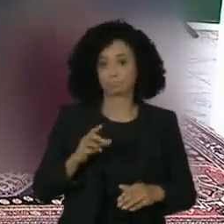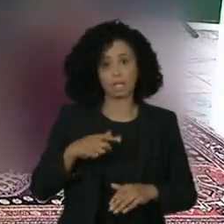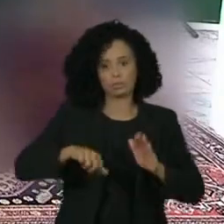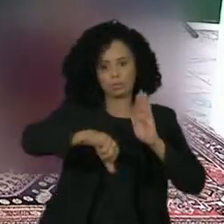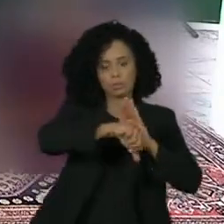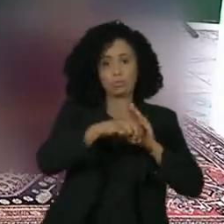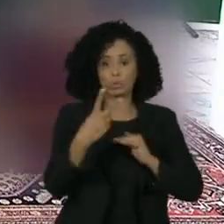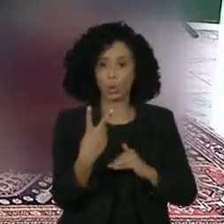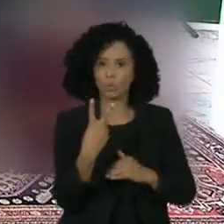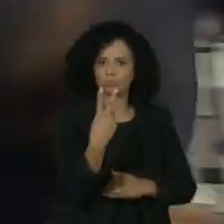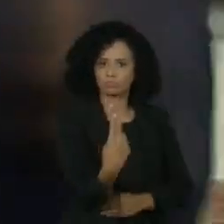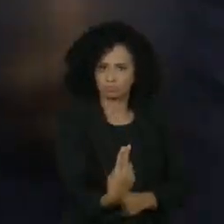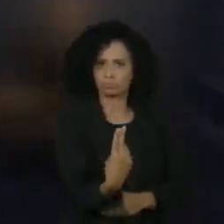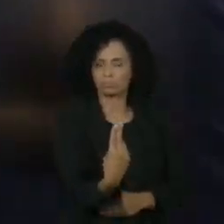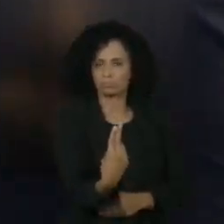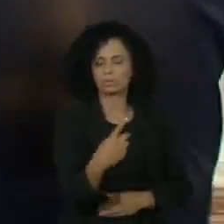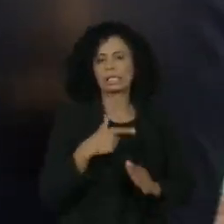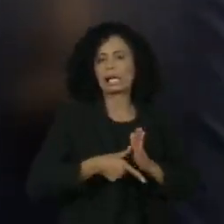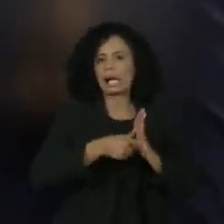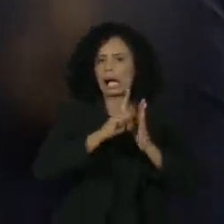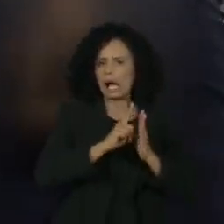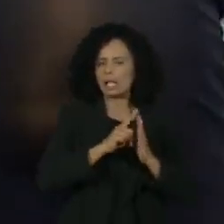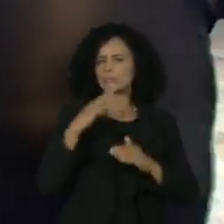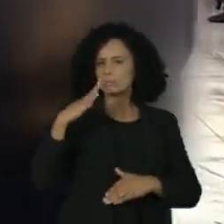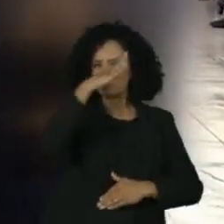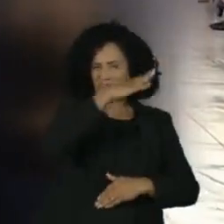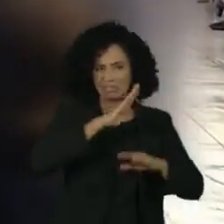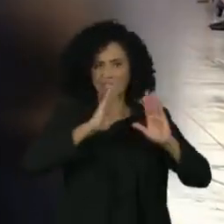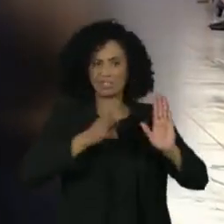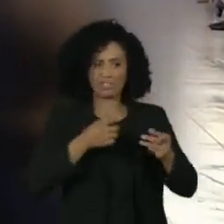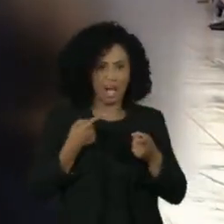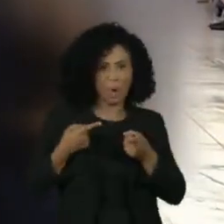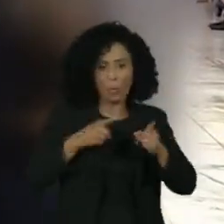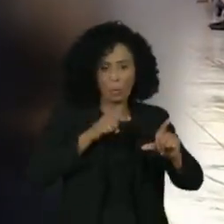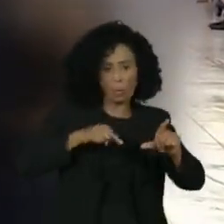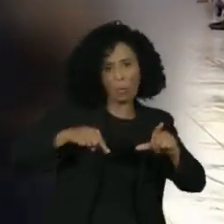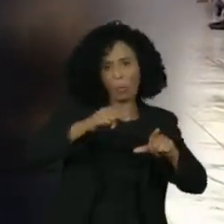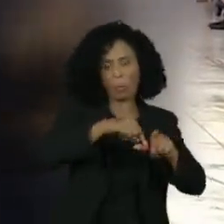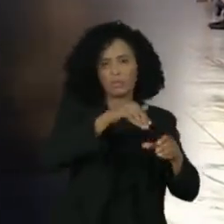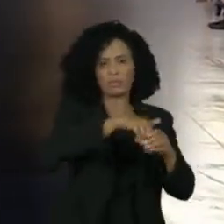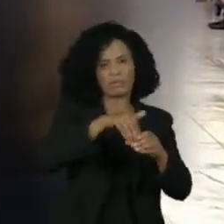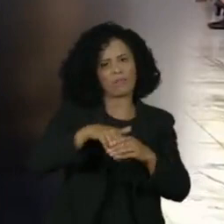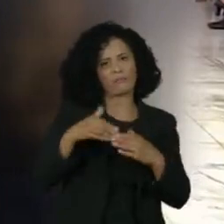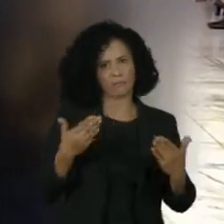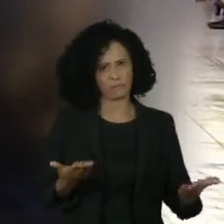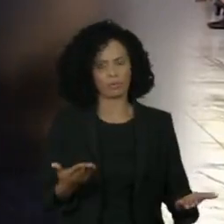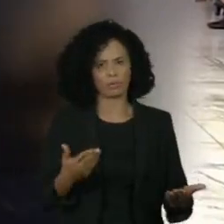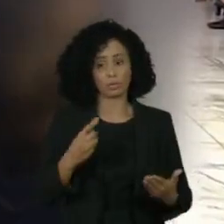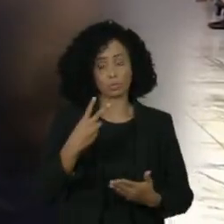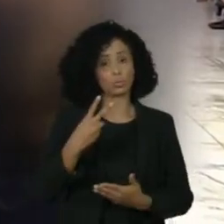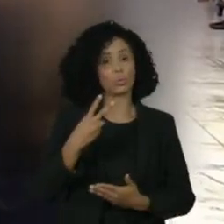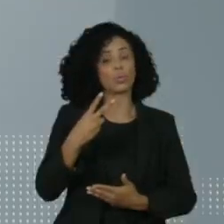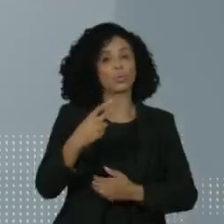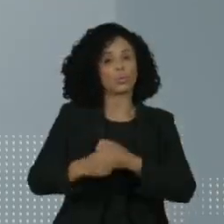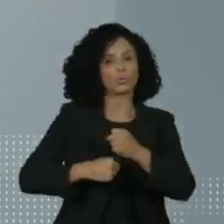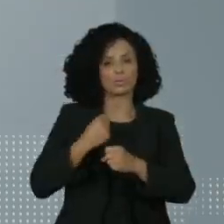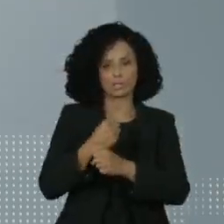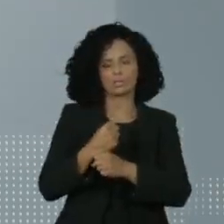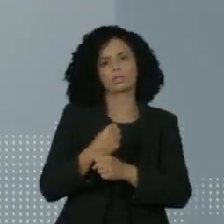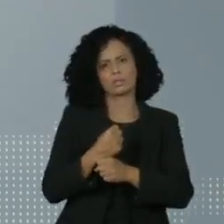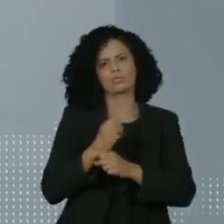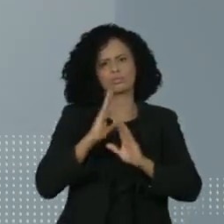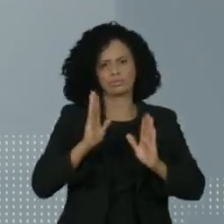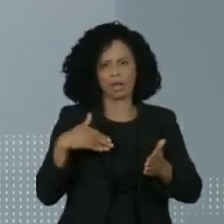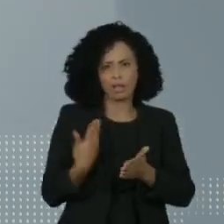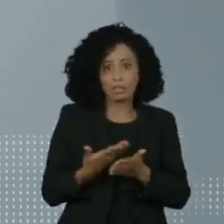acontecem desde quando Bolsonaro tomou posse, há quase três anos e meio, segundo denúncia do jornal Folha de São Paulo. E